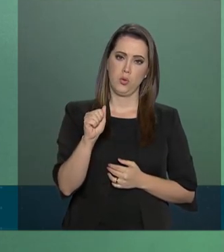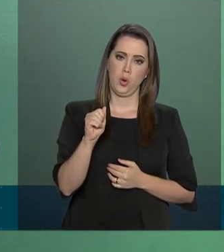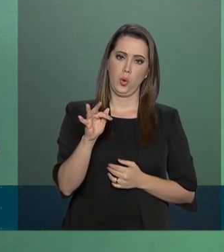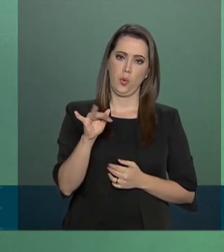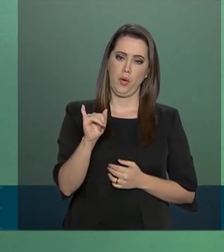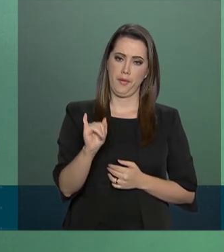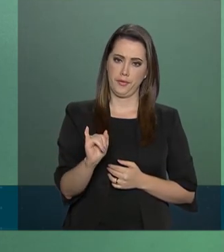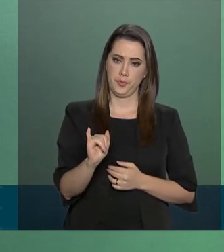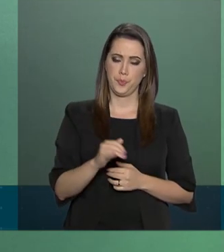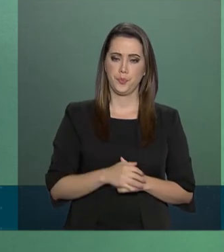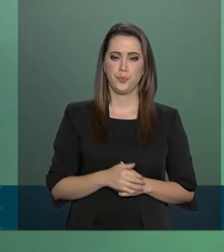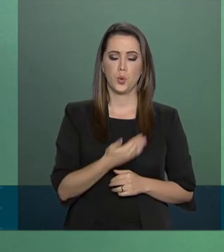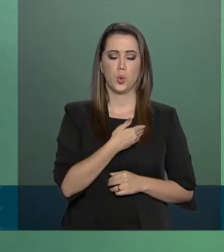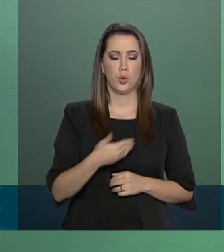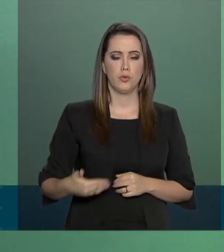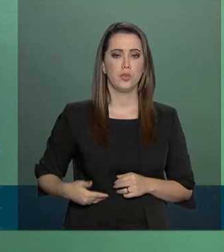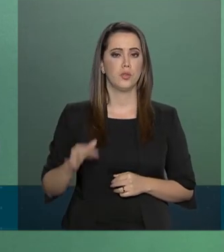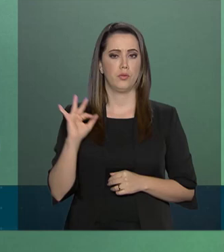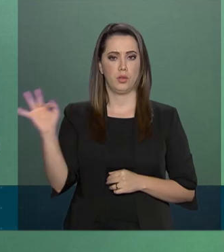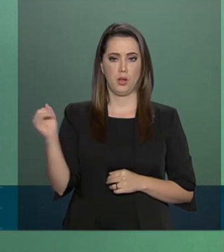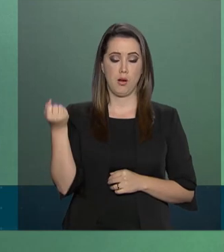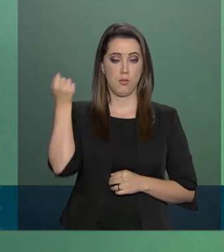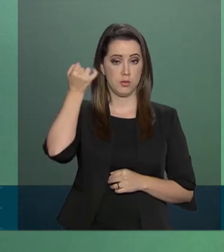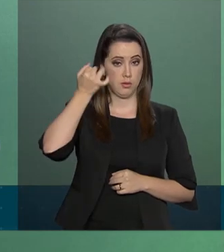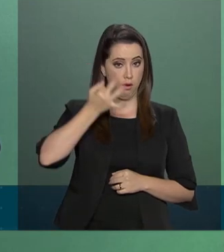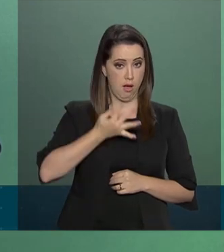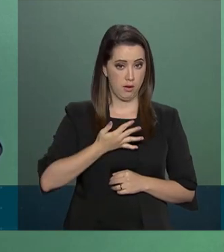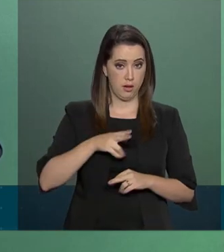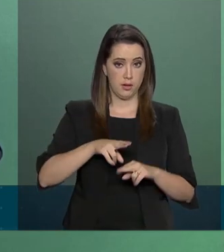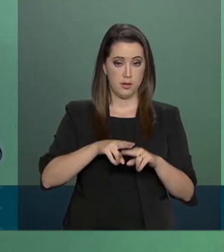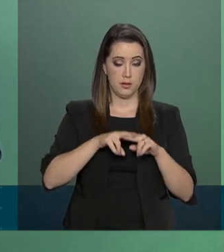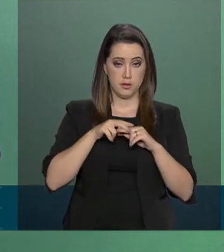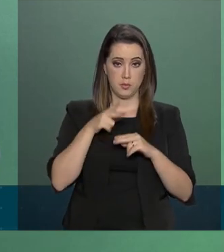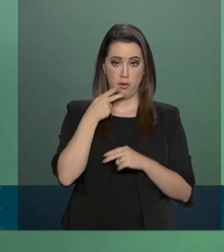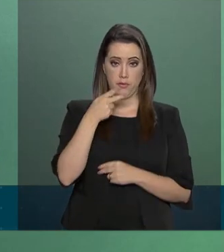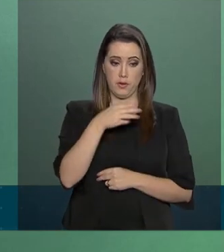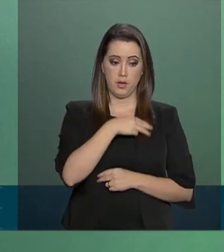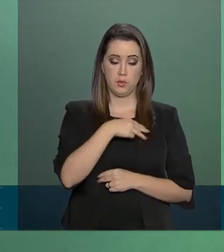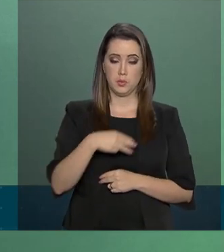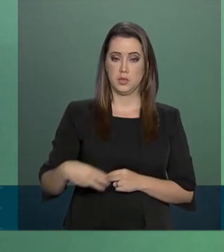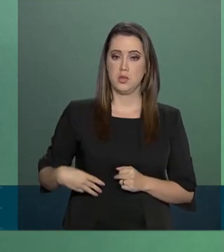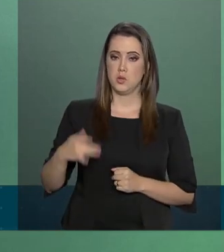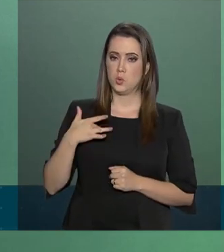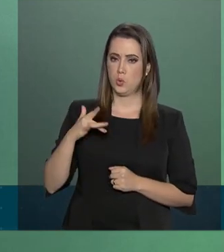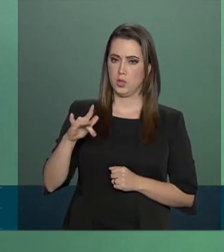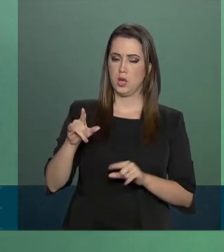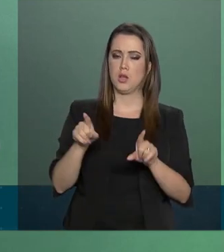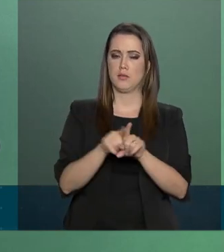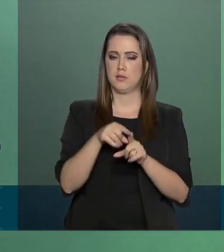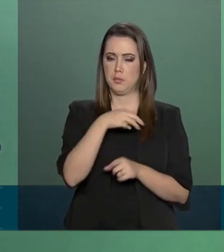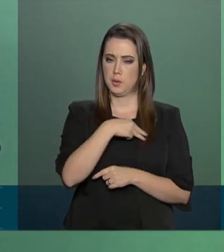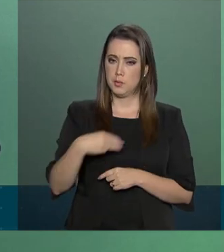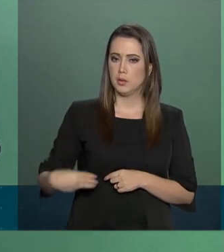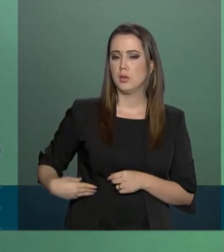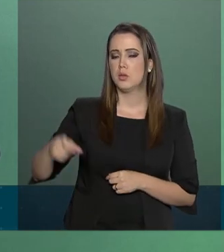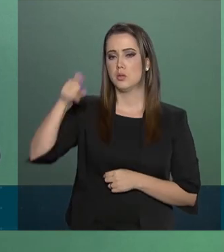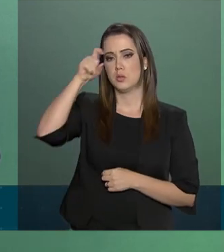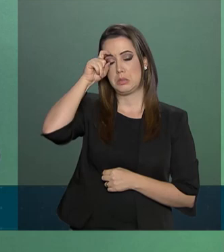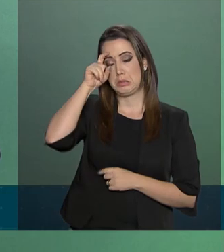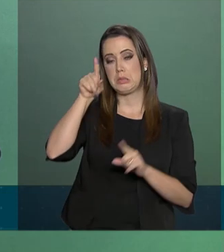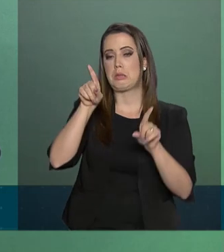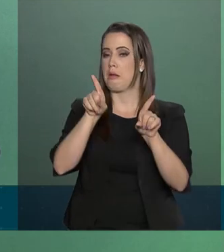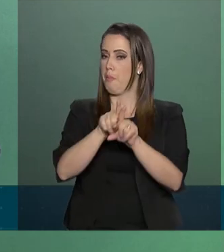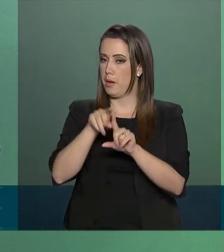claro, por intermédio dos ministros Onyx Lorenzoni e Sérgio Moro, além do próprio senador Fernando